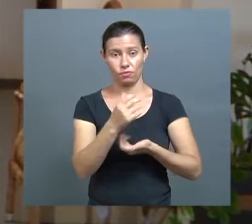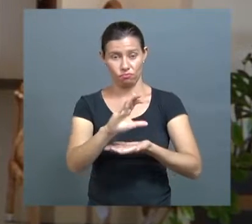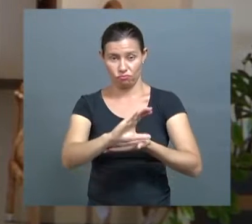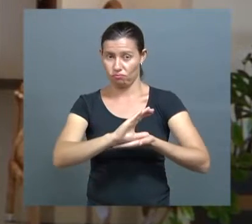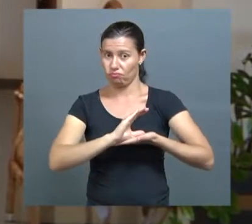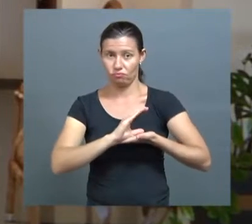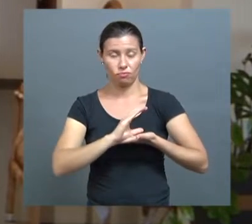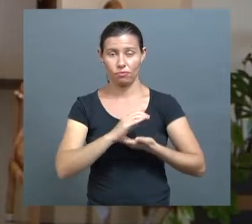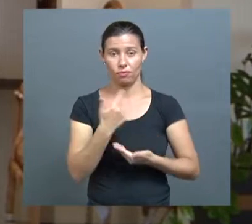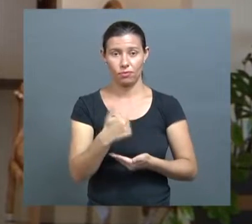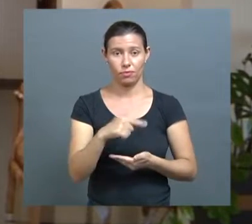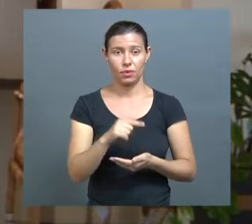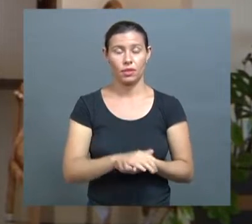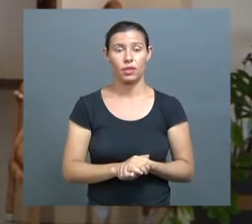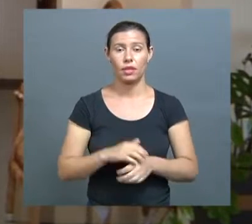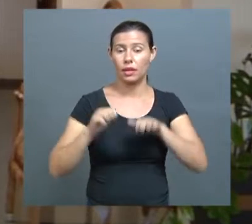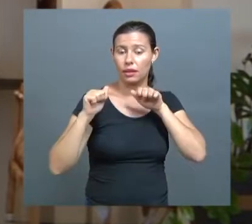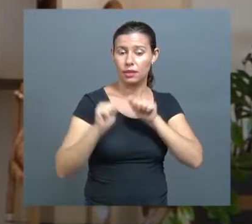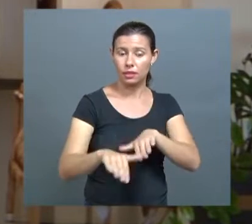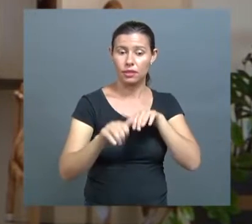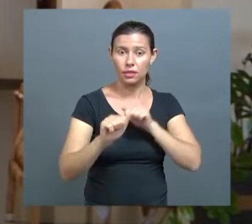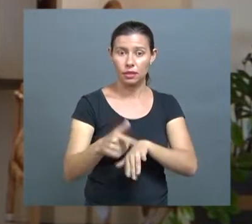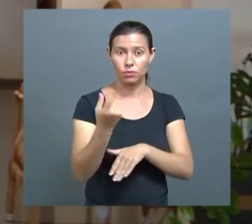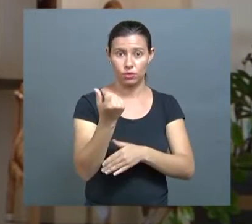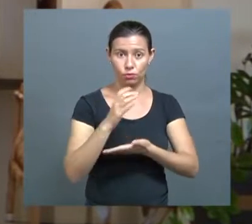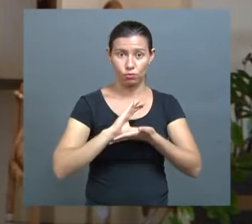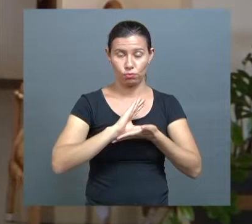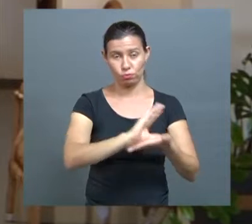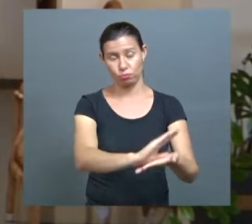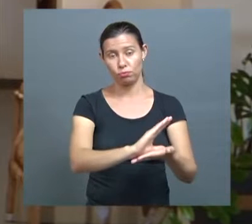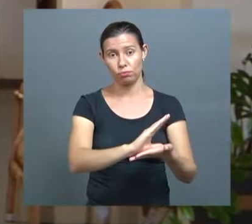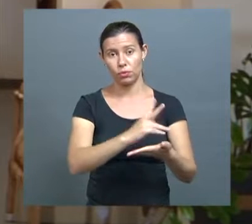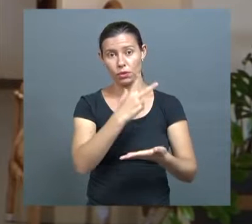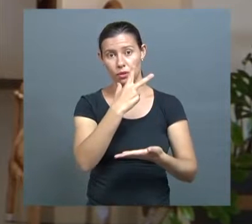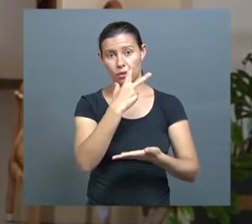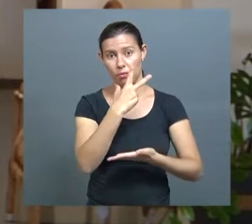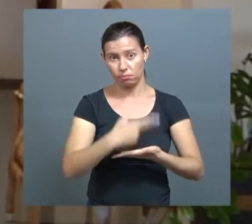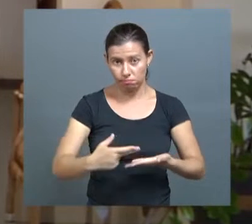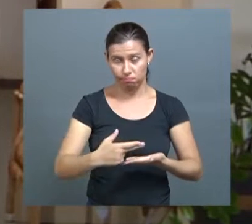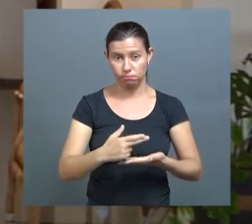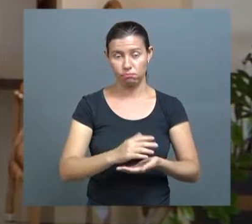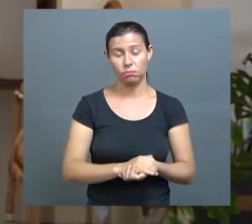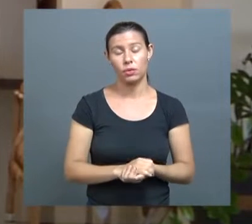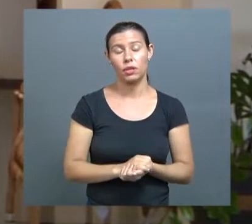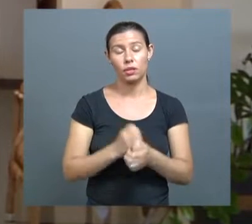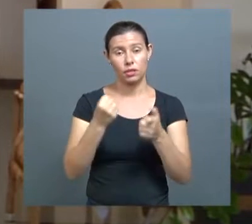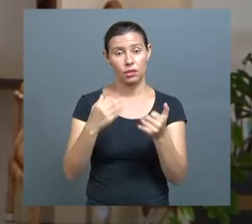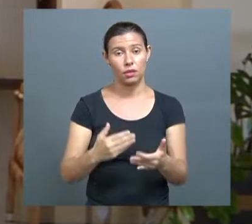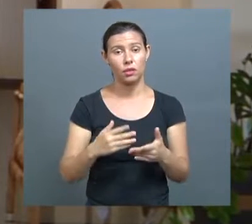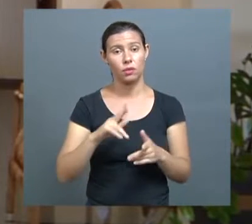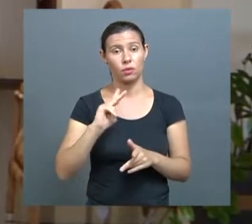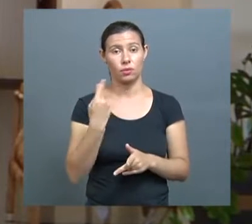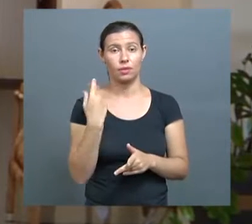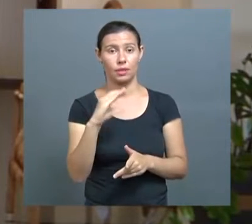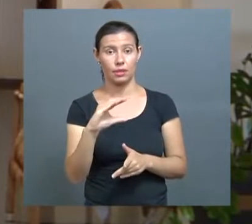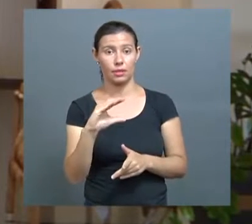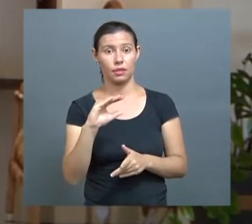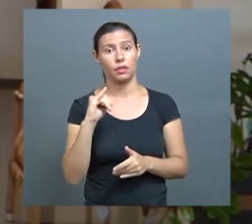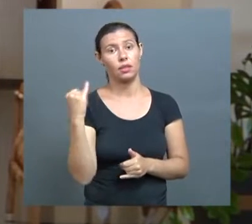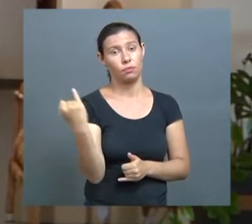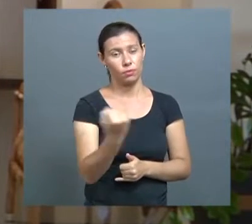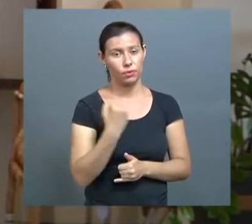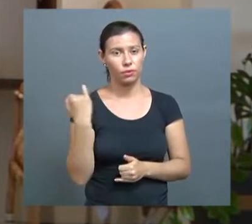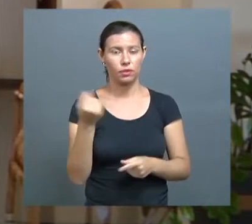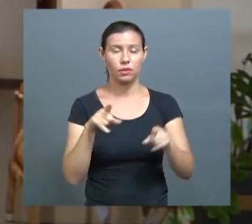foi feito um corte radical dos pagamentos para os professores. Em função da importância do pronto-socorro e do semestre estar em andamento, para não